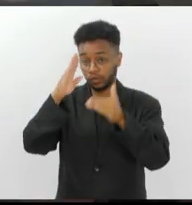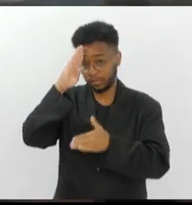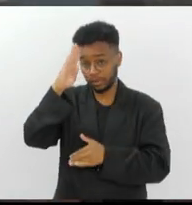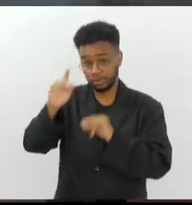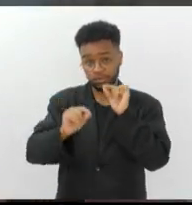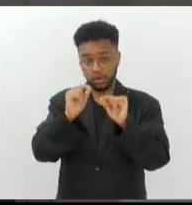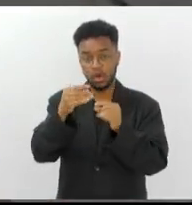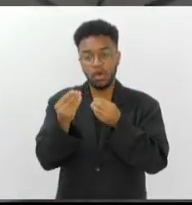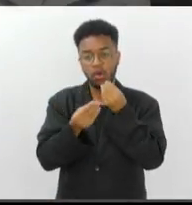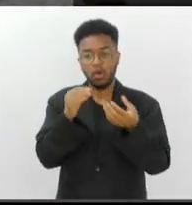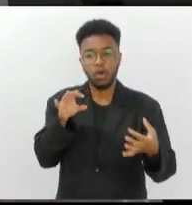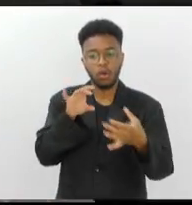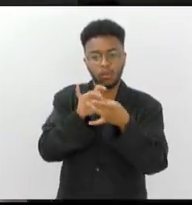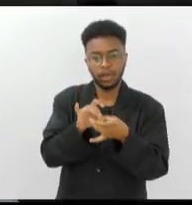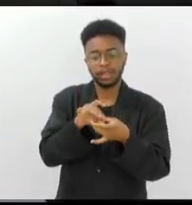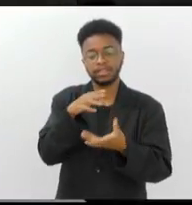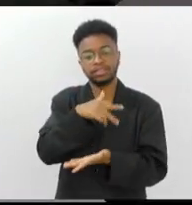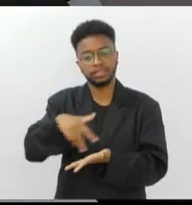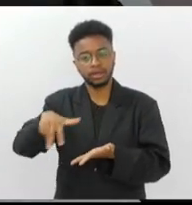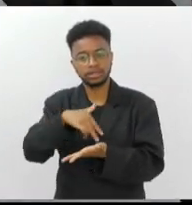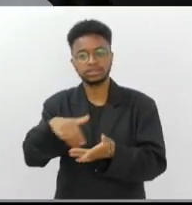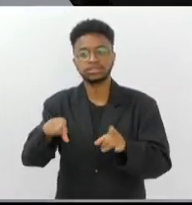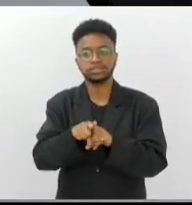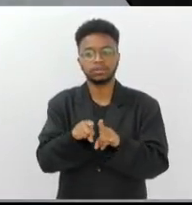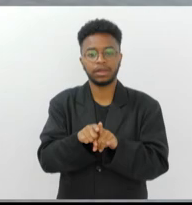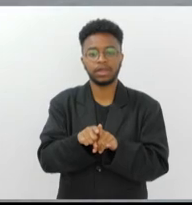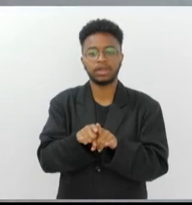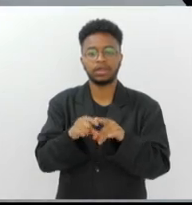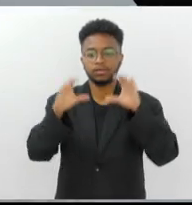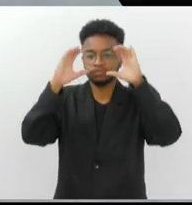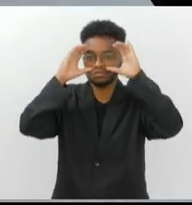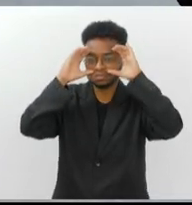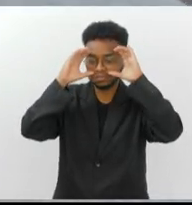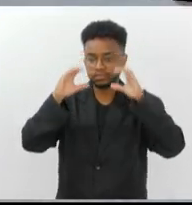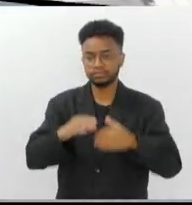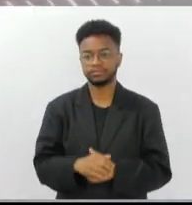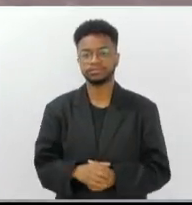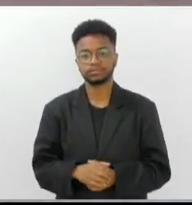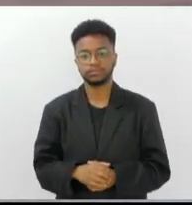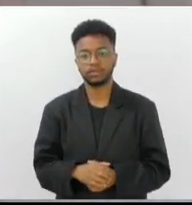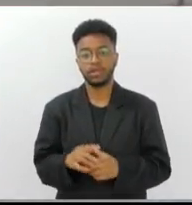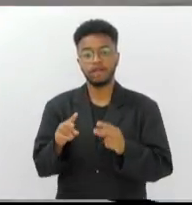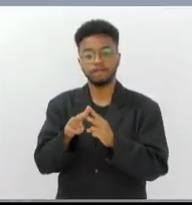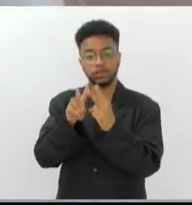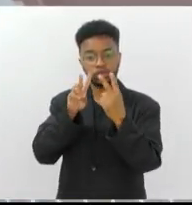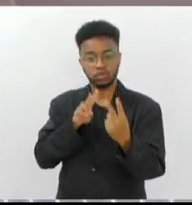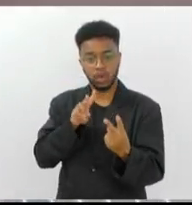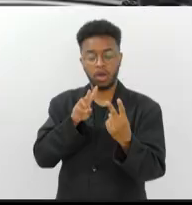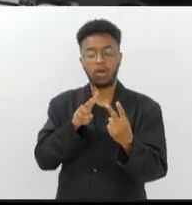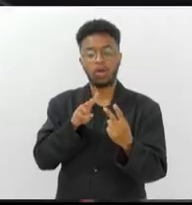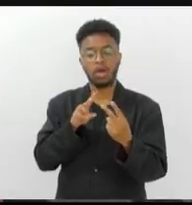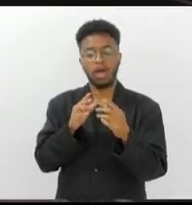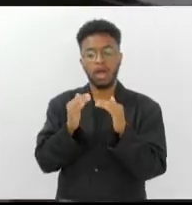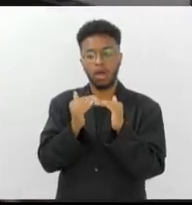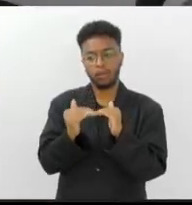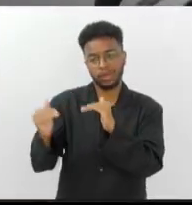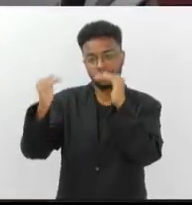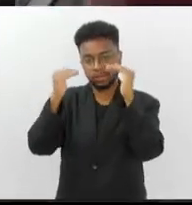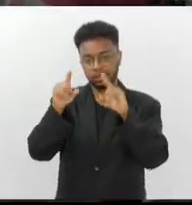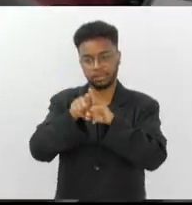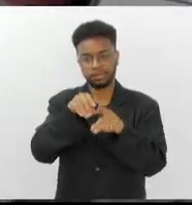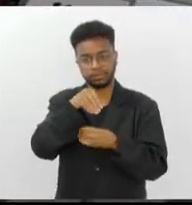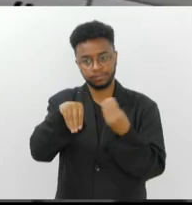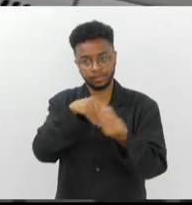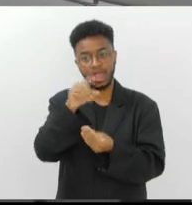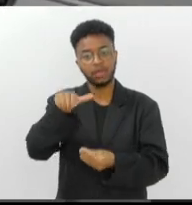a relação entre a dança e as realidades estendidas, virtual, aumentada e mista. É o terceiro encontro